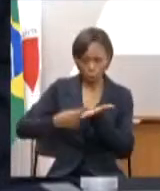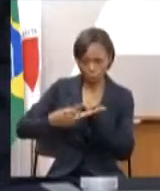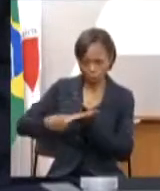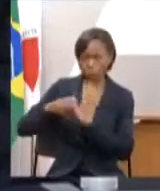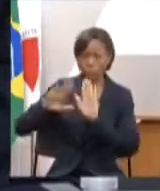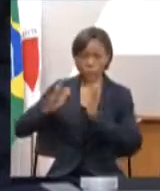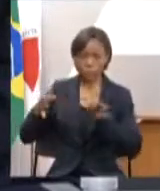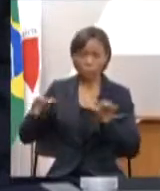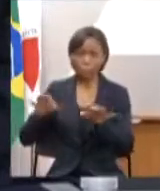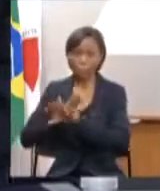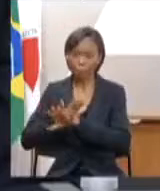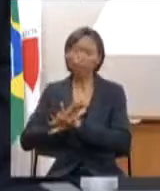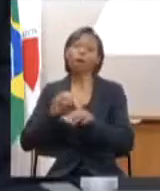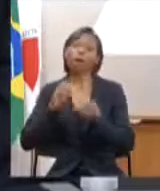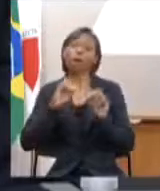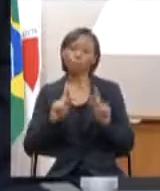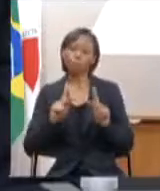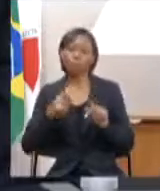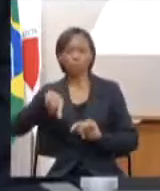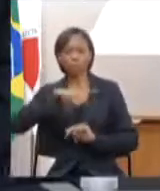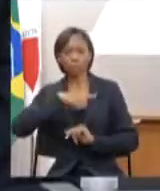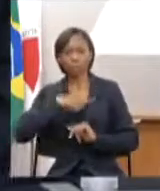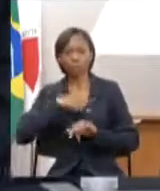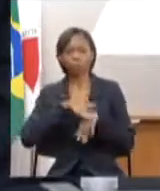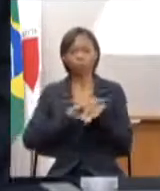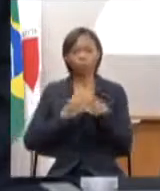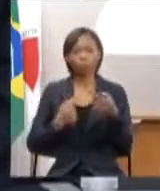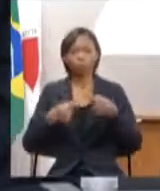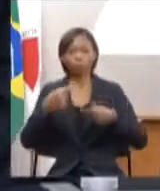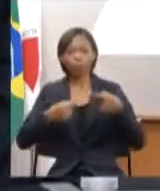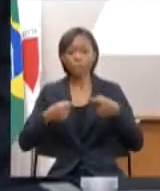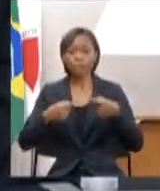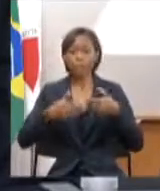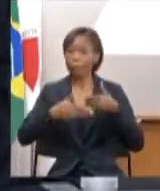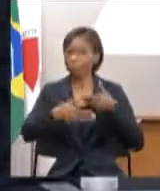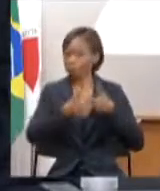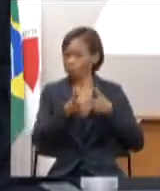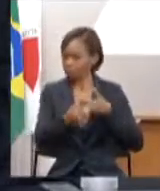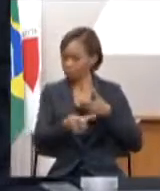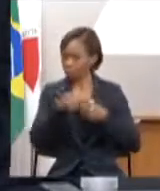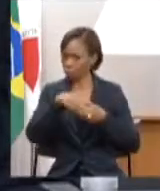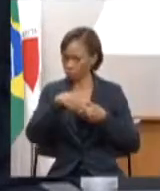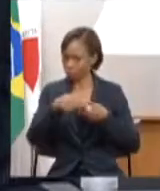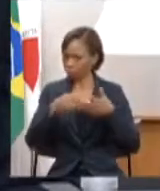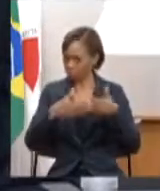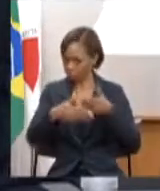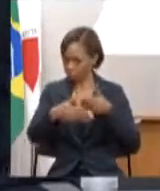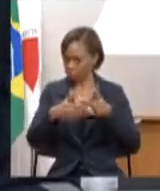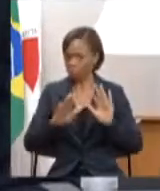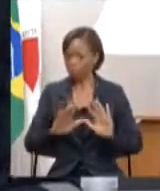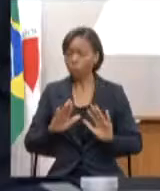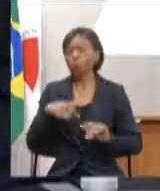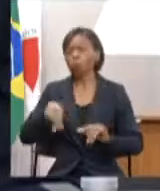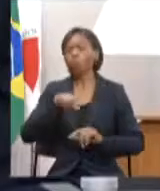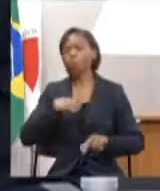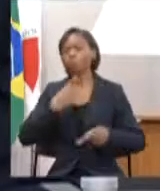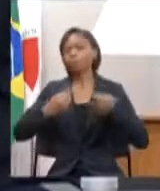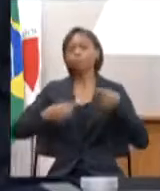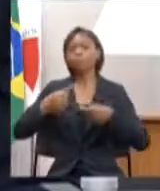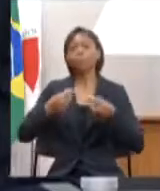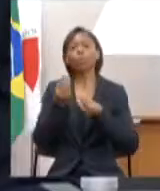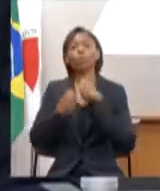discutir a partir de agora ou a partir do dia 17 de novembro como que o Estado será